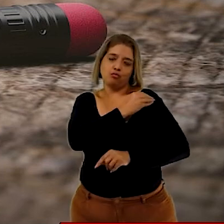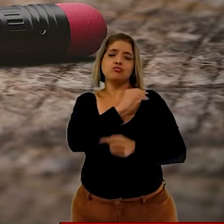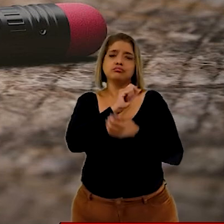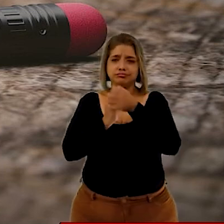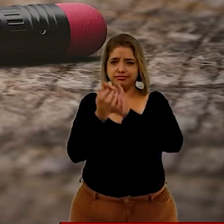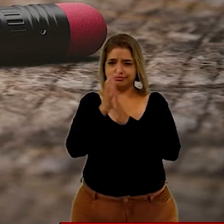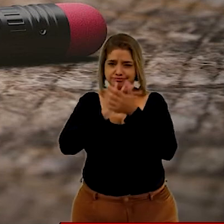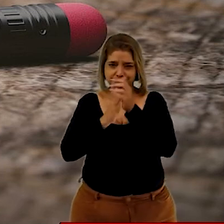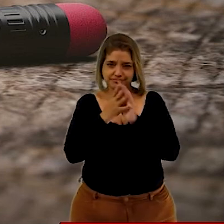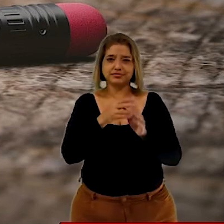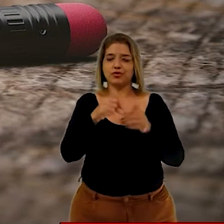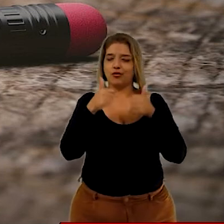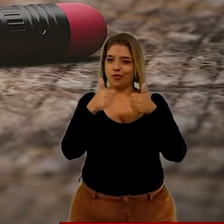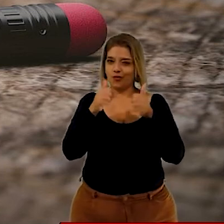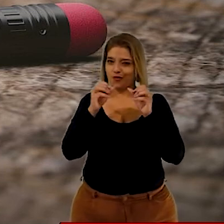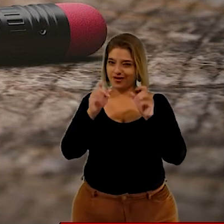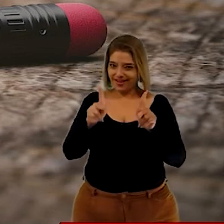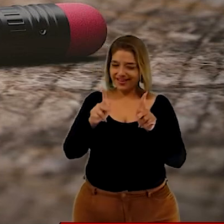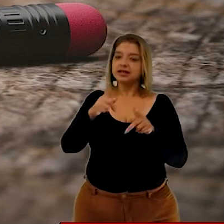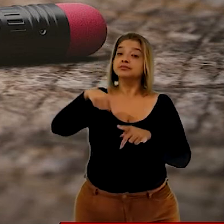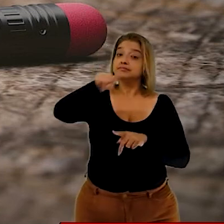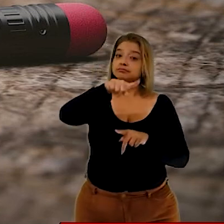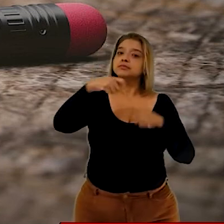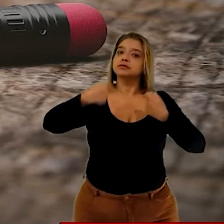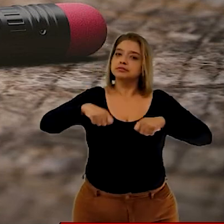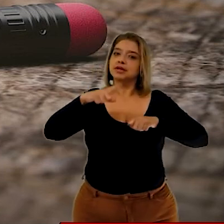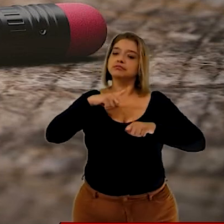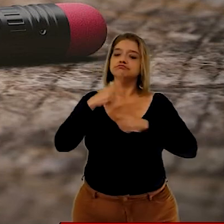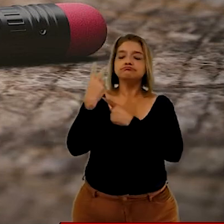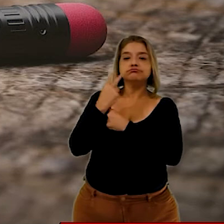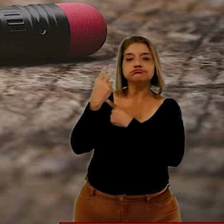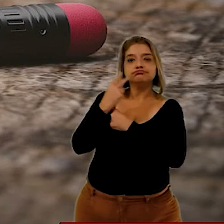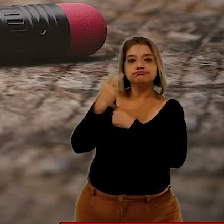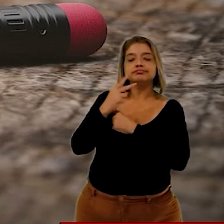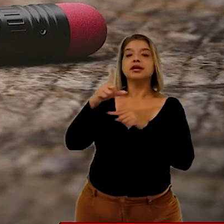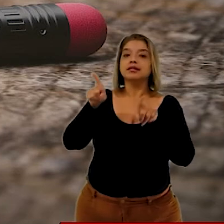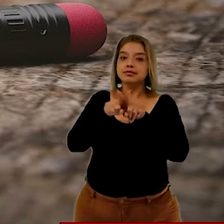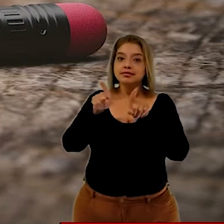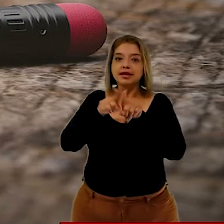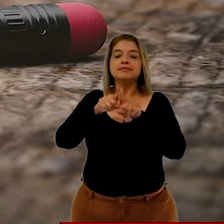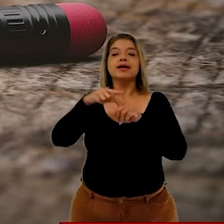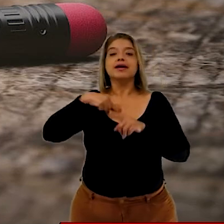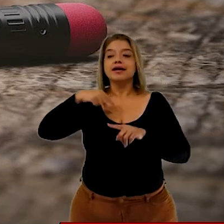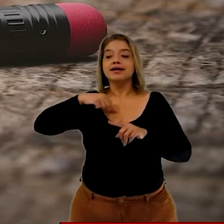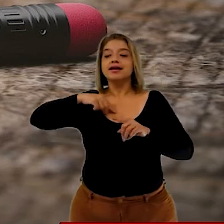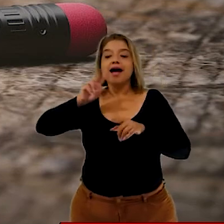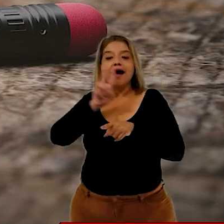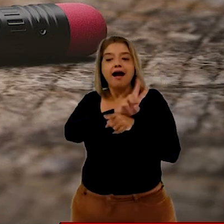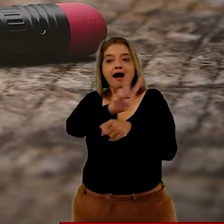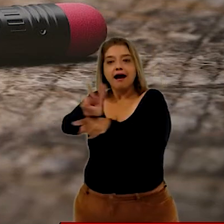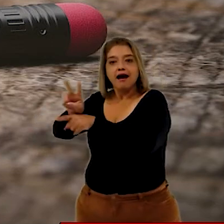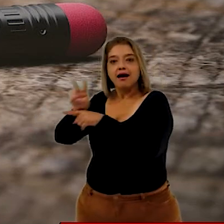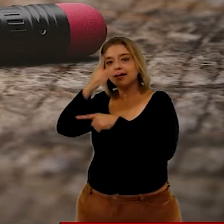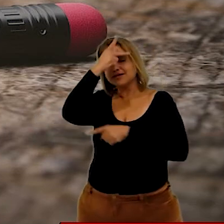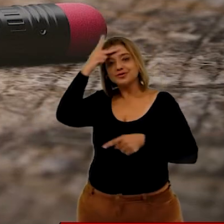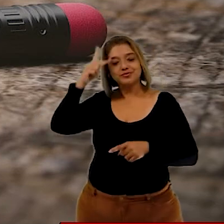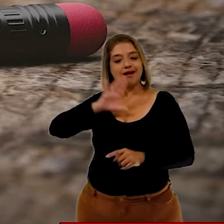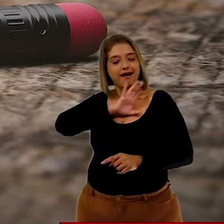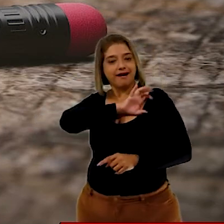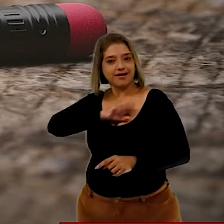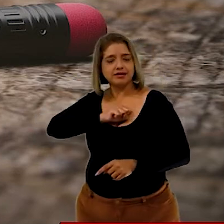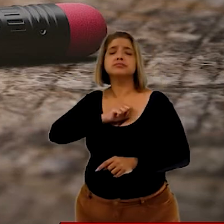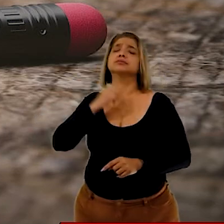ok? Assim, você estará se protegendo e salvando a vida de quem você ama. É muito importante.